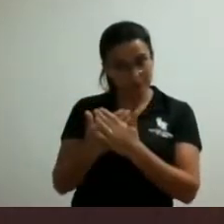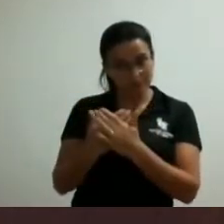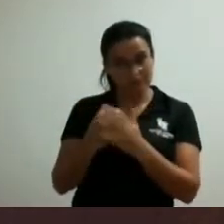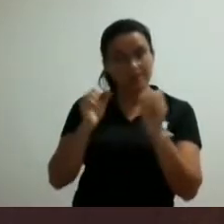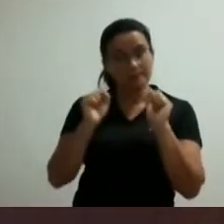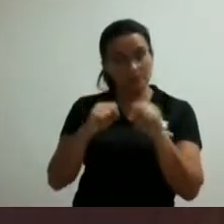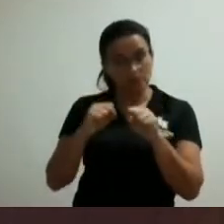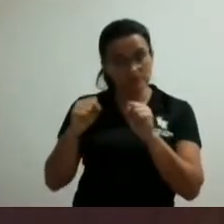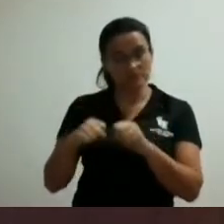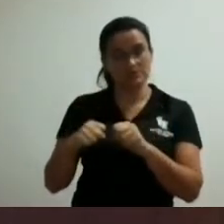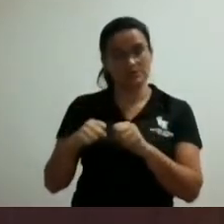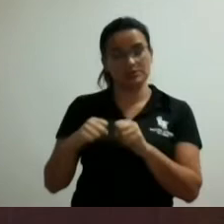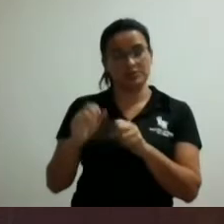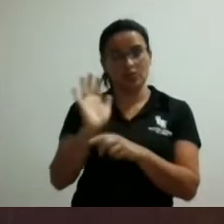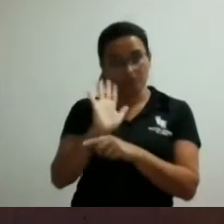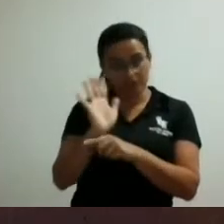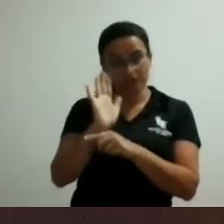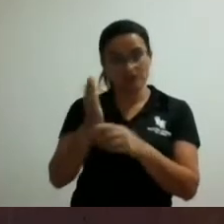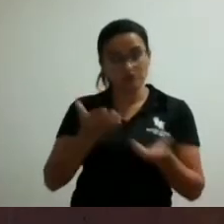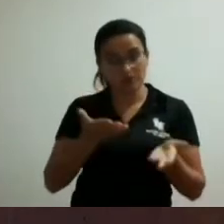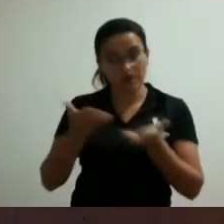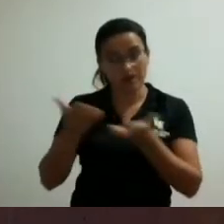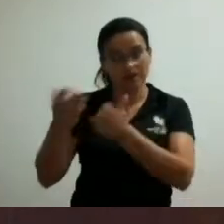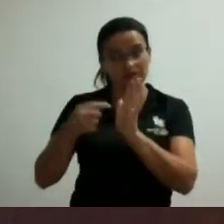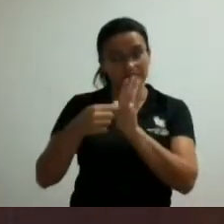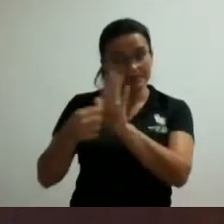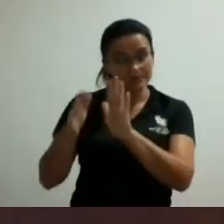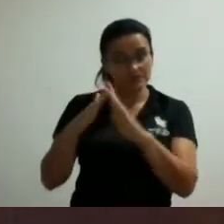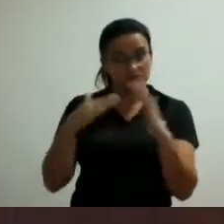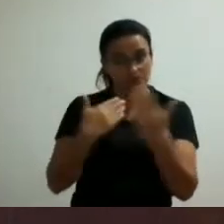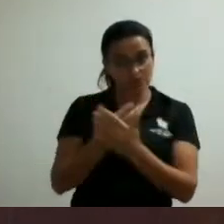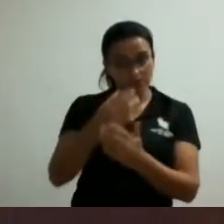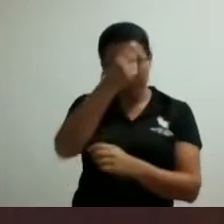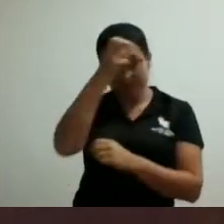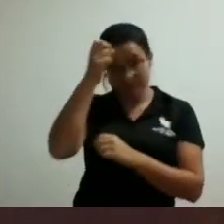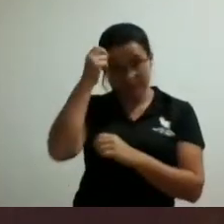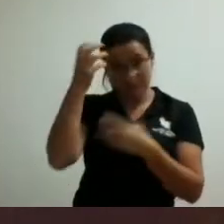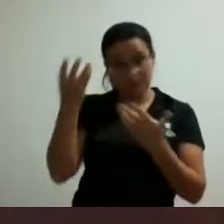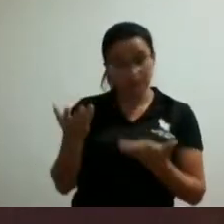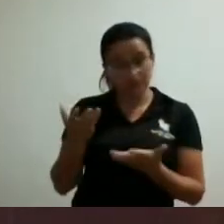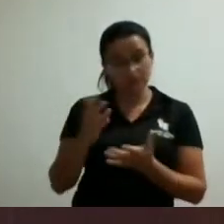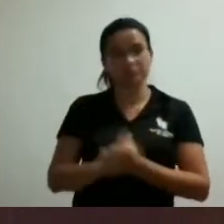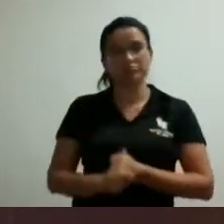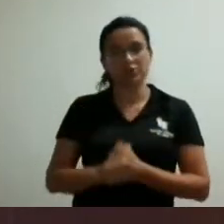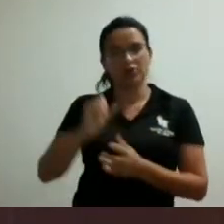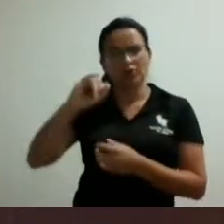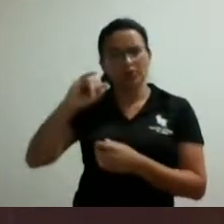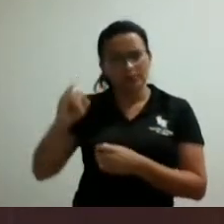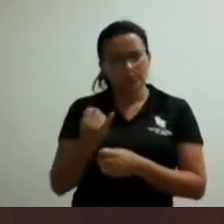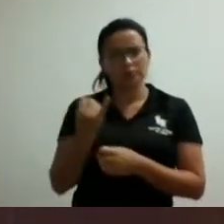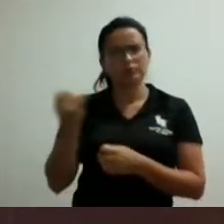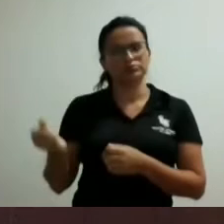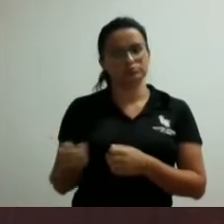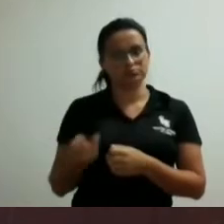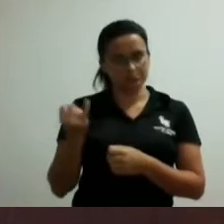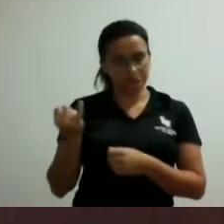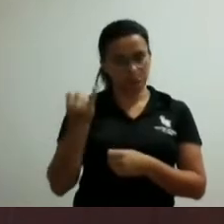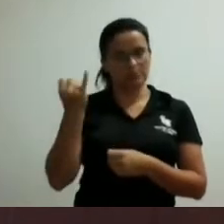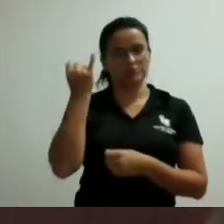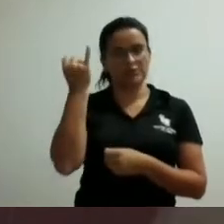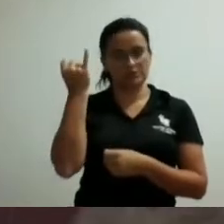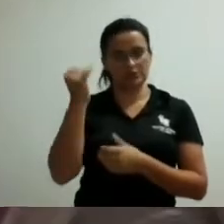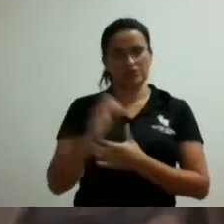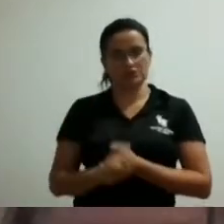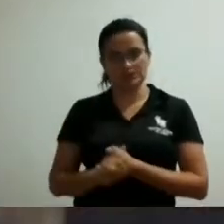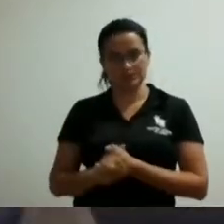municipais olha é muita coisa eu acho que nós temos aí uma oportunidade um ganho muito importante com relação a saúde